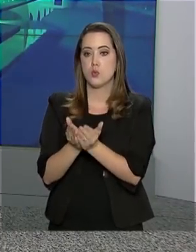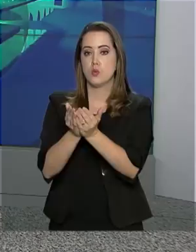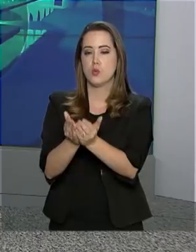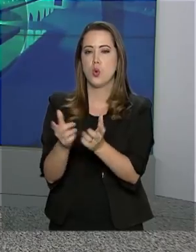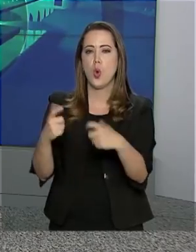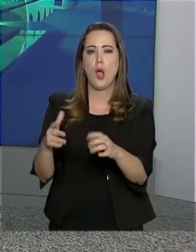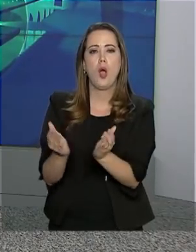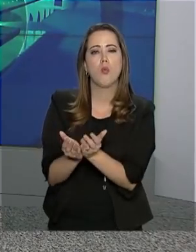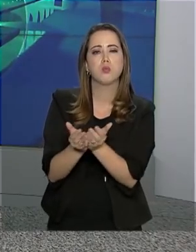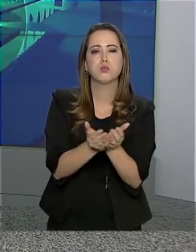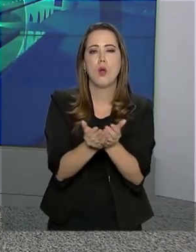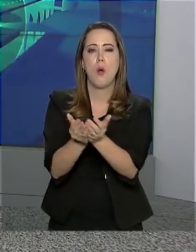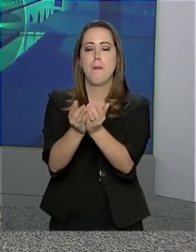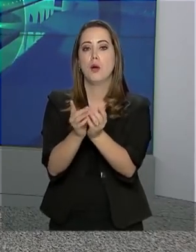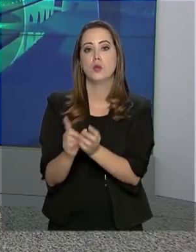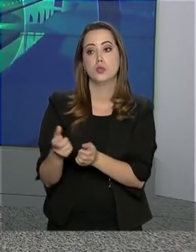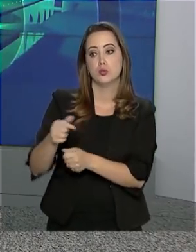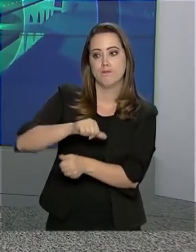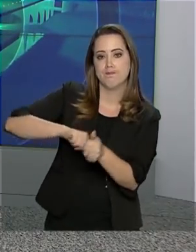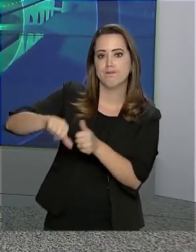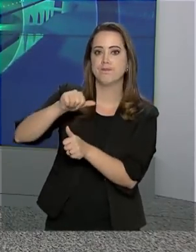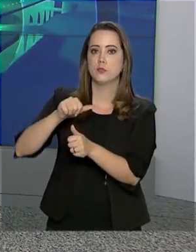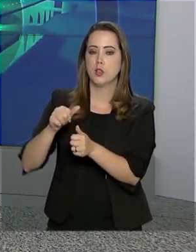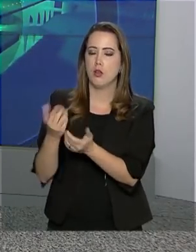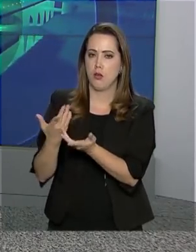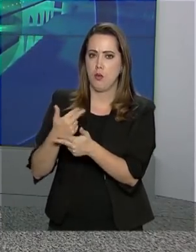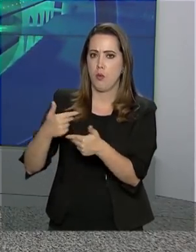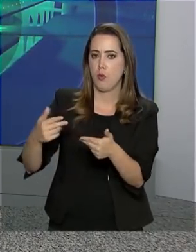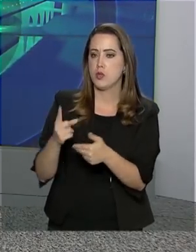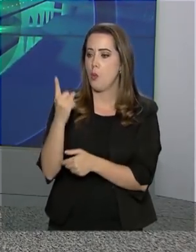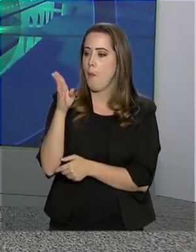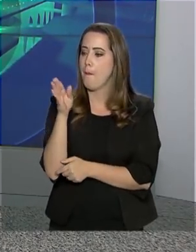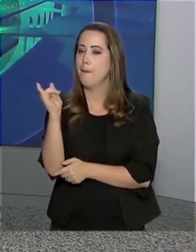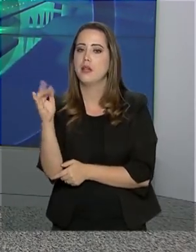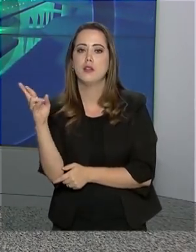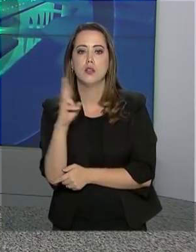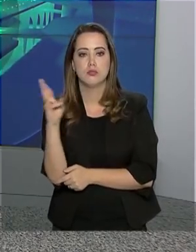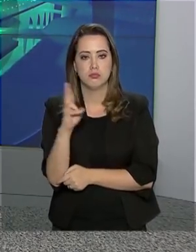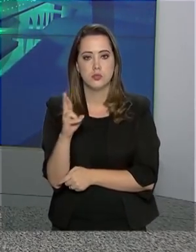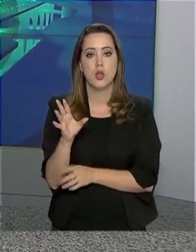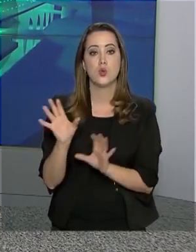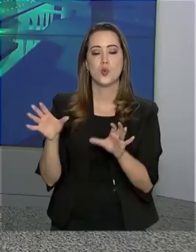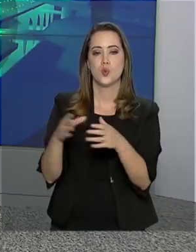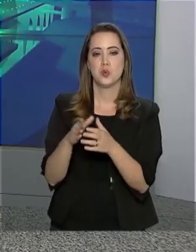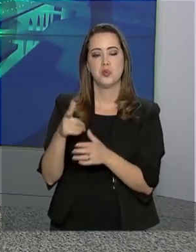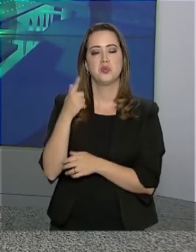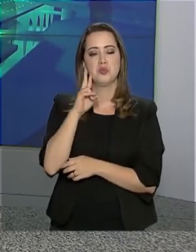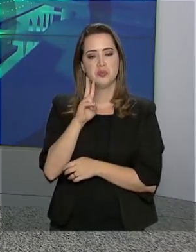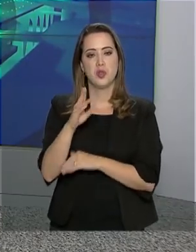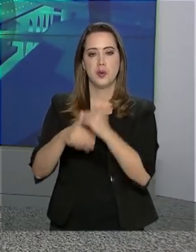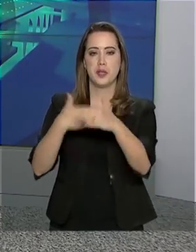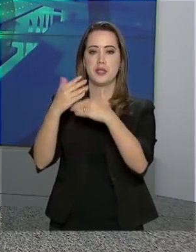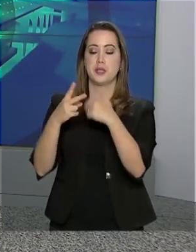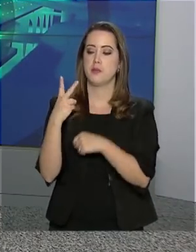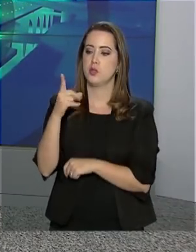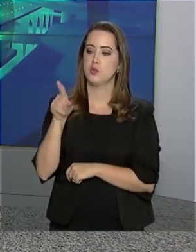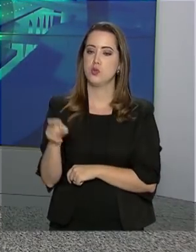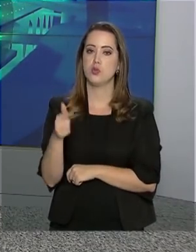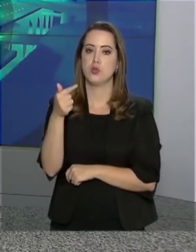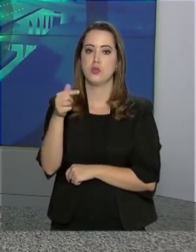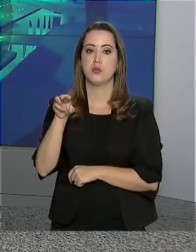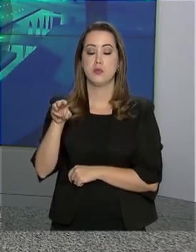mais de um bilhão de toneladas de produtos. O setor comemora o resultado, um crescimento de 2